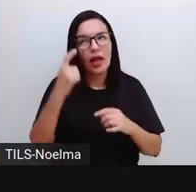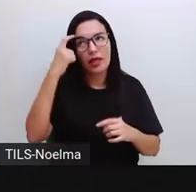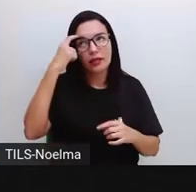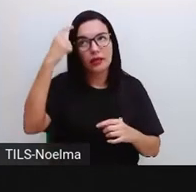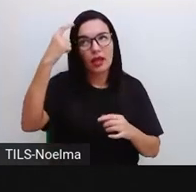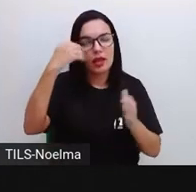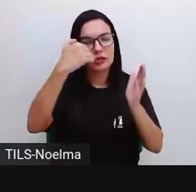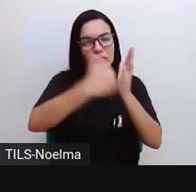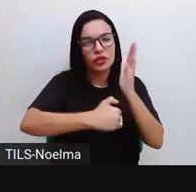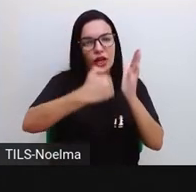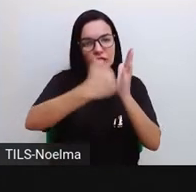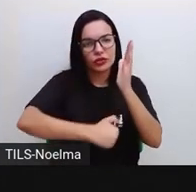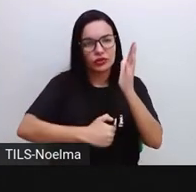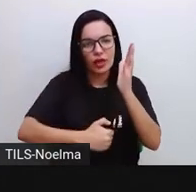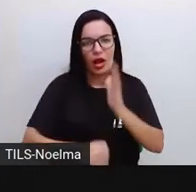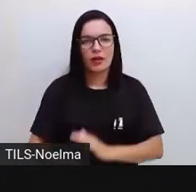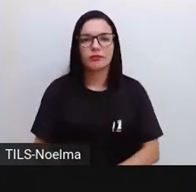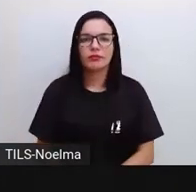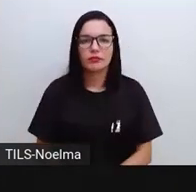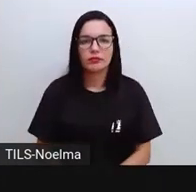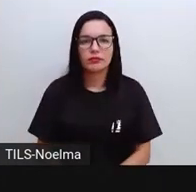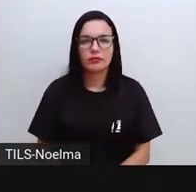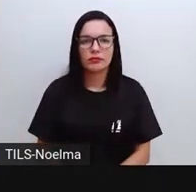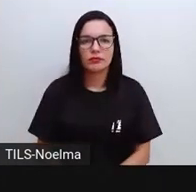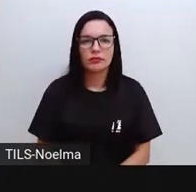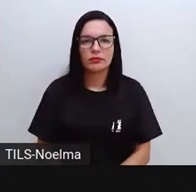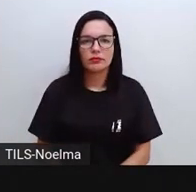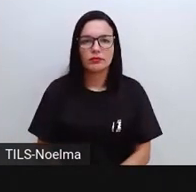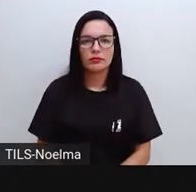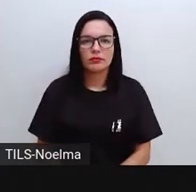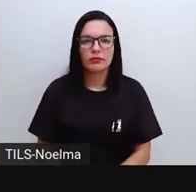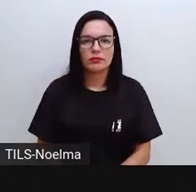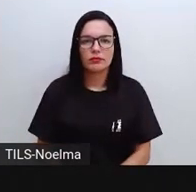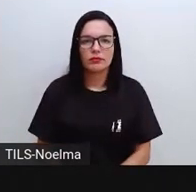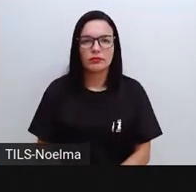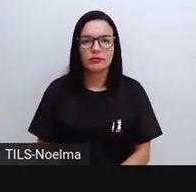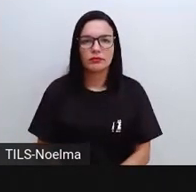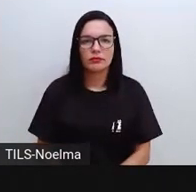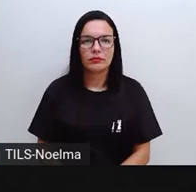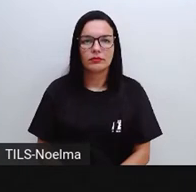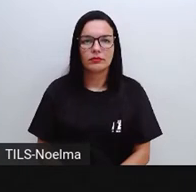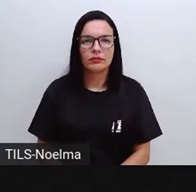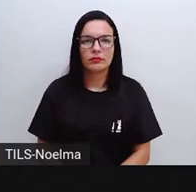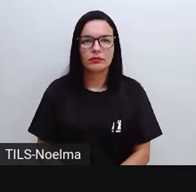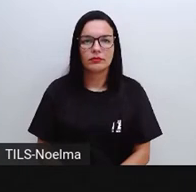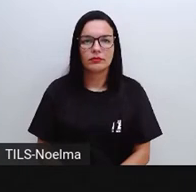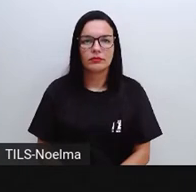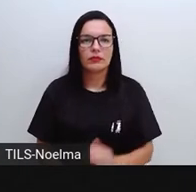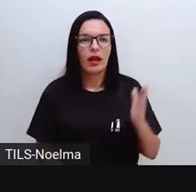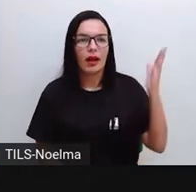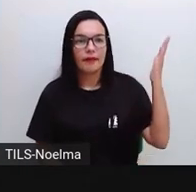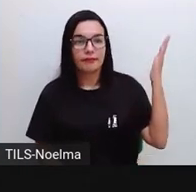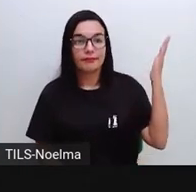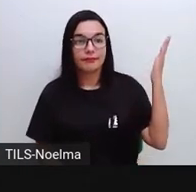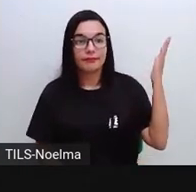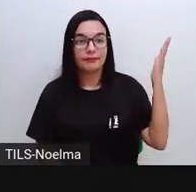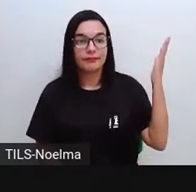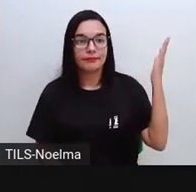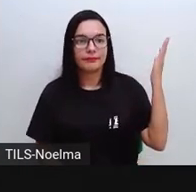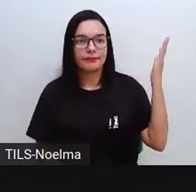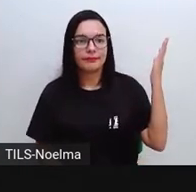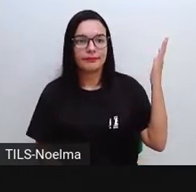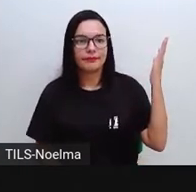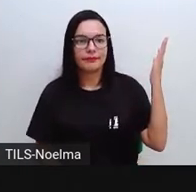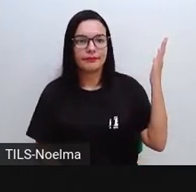Olha lá, ideia de retirar. Então, é uma subtração, tá? Olha lá, Pró, agora trouxe